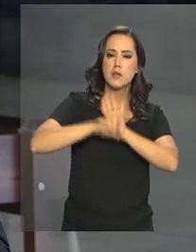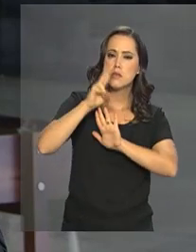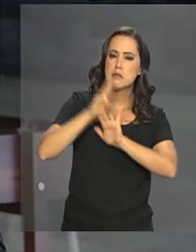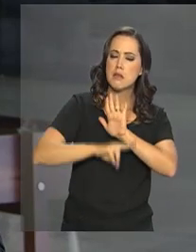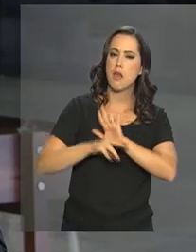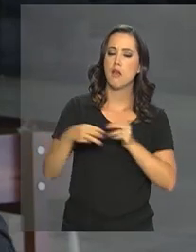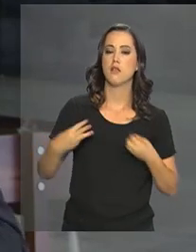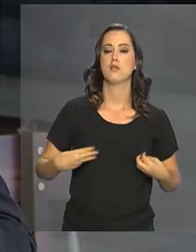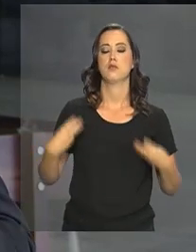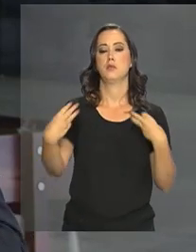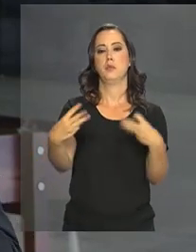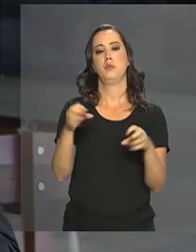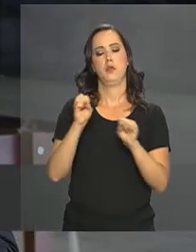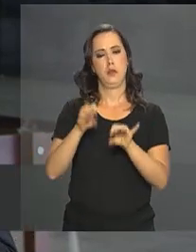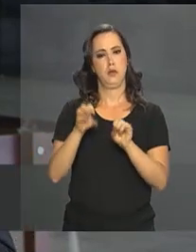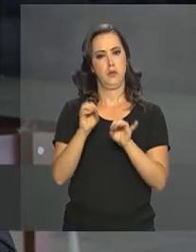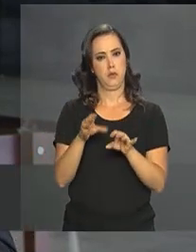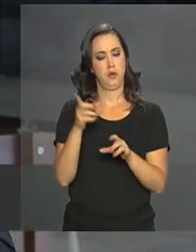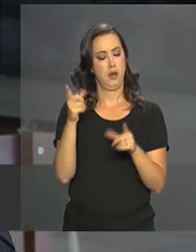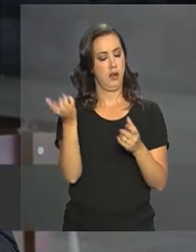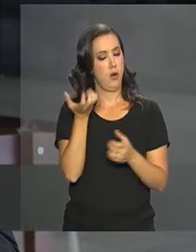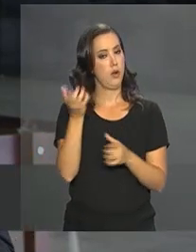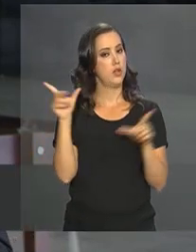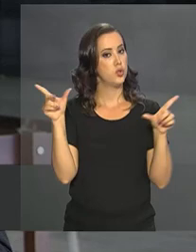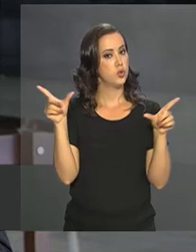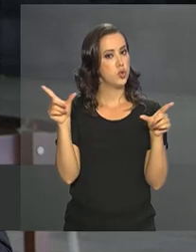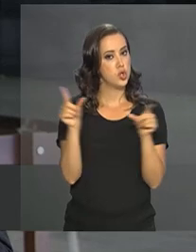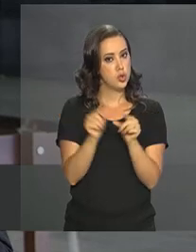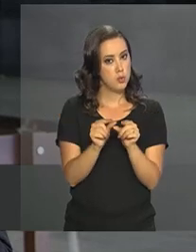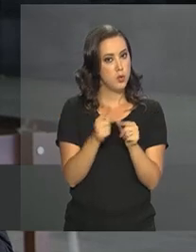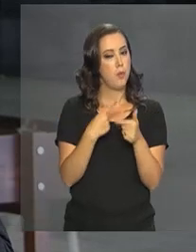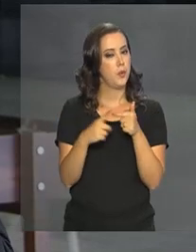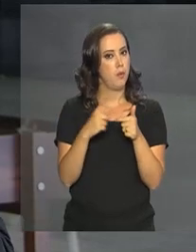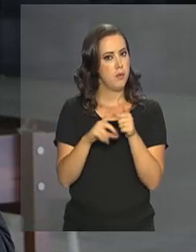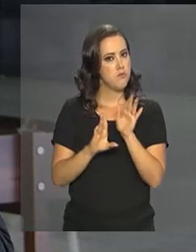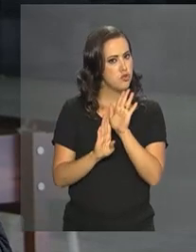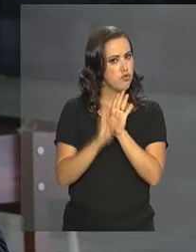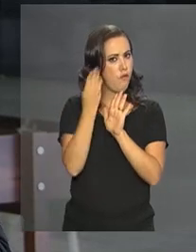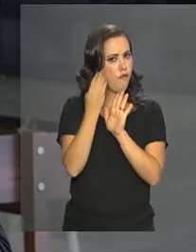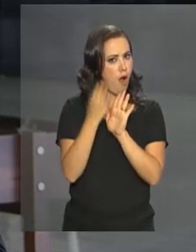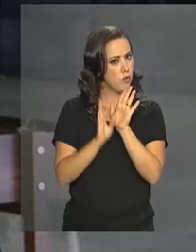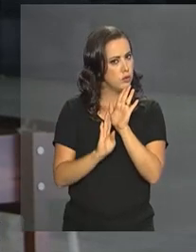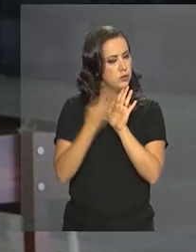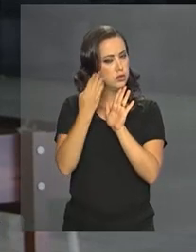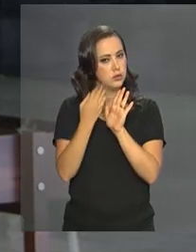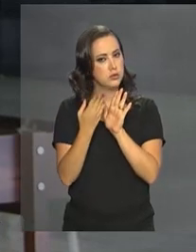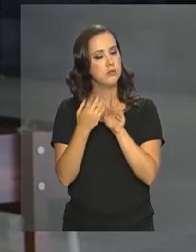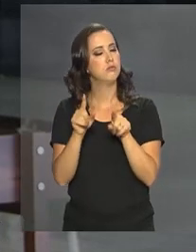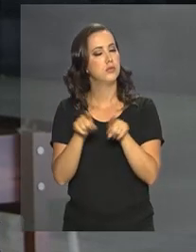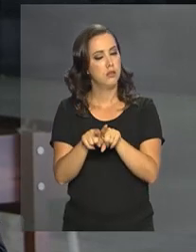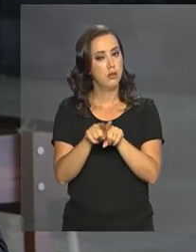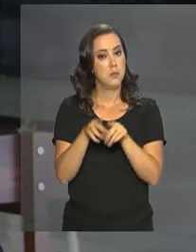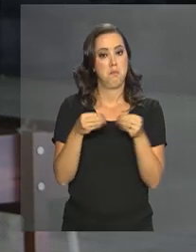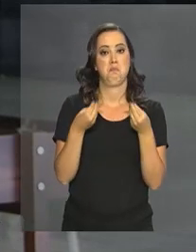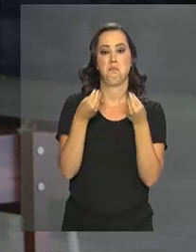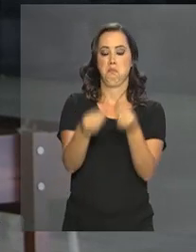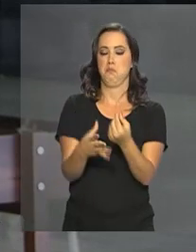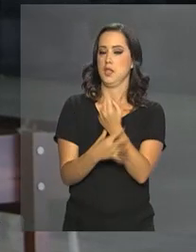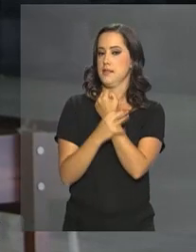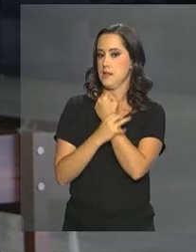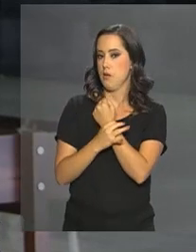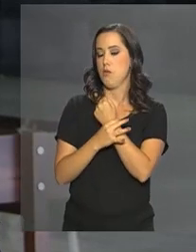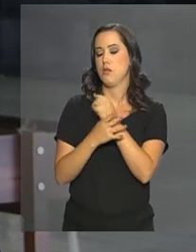Ministério da Educação pretende diminuir os riscos de fraudes e dar maior segurança nos procedimentos internos das